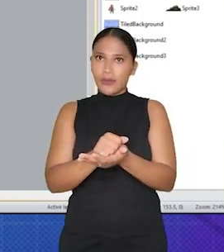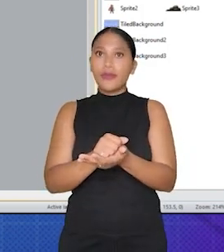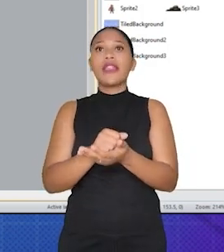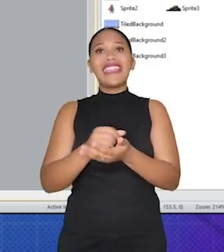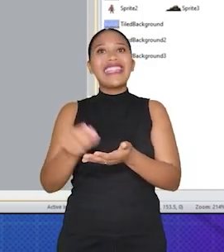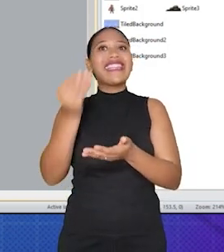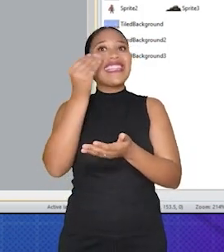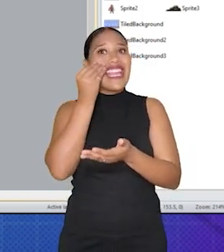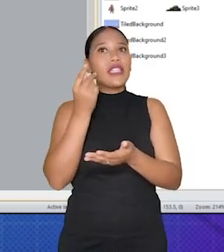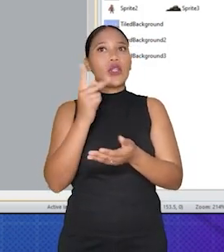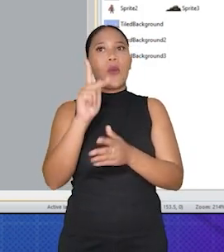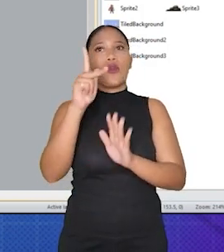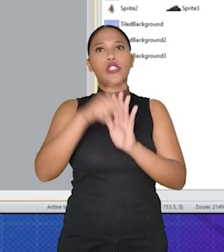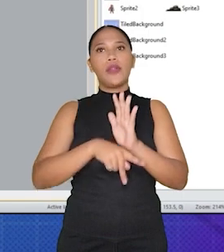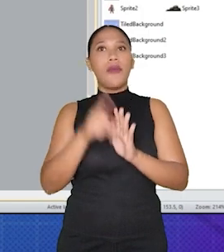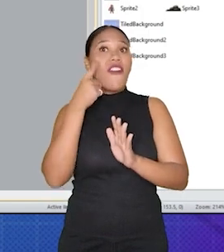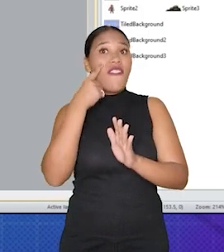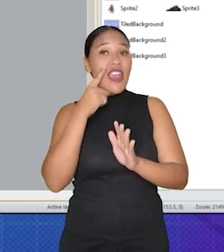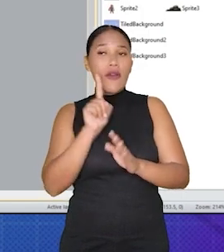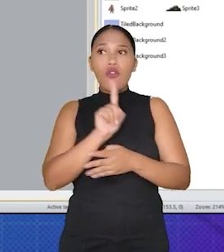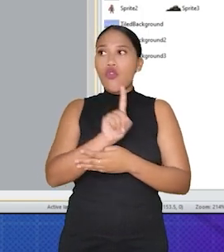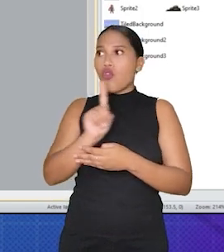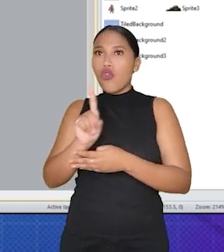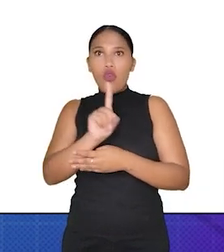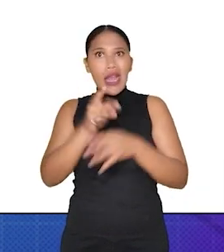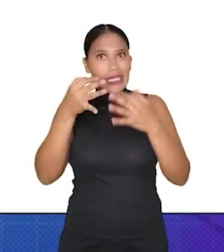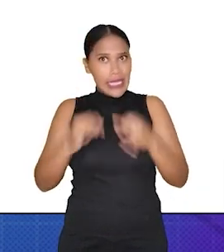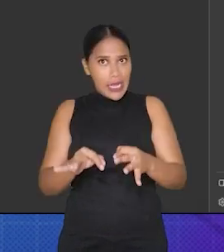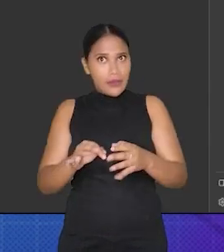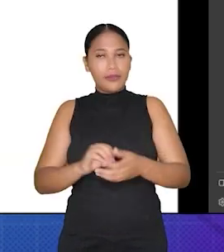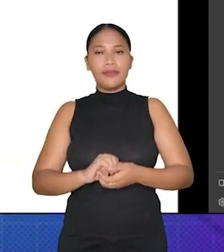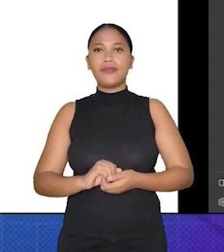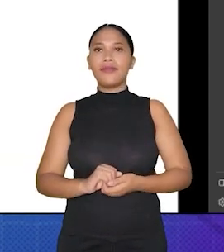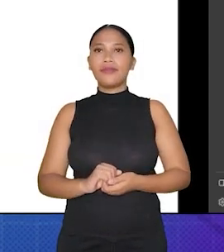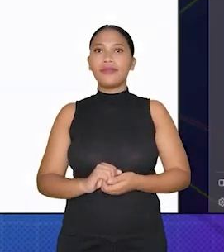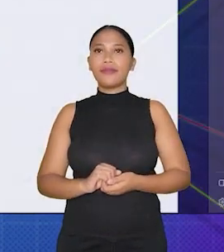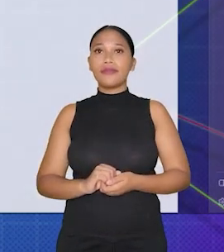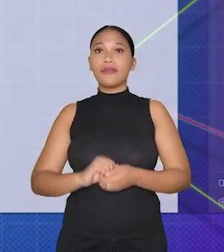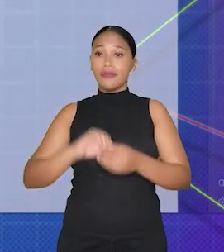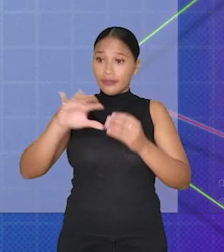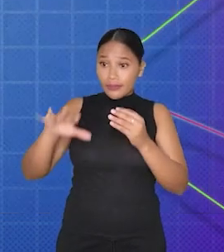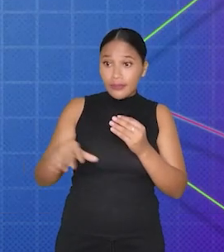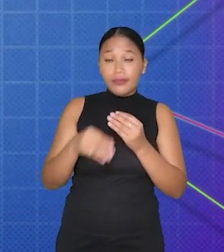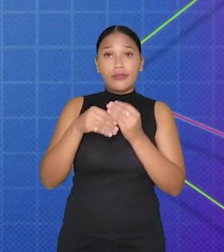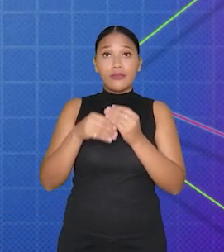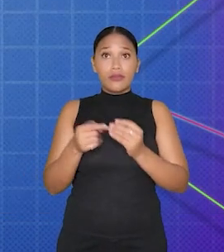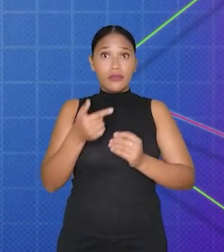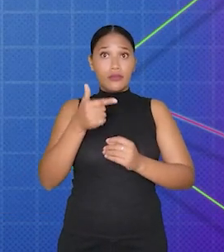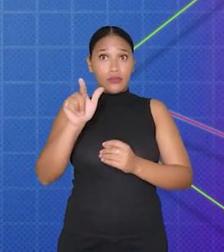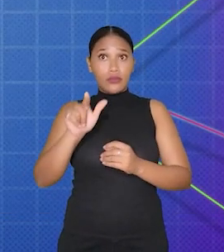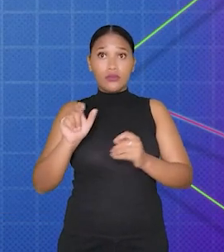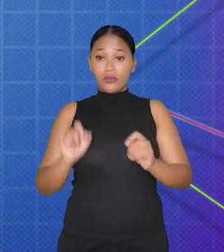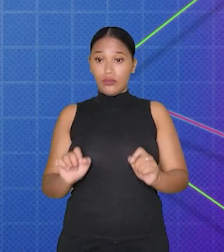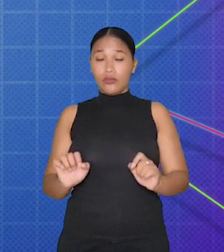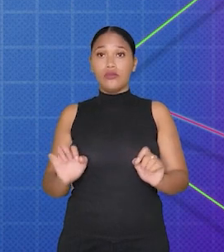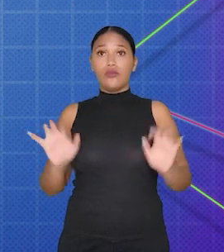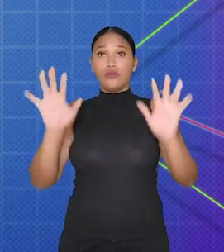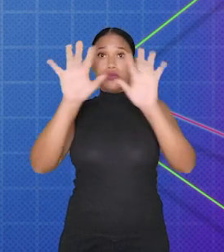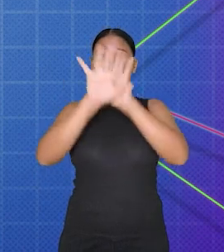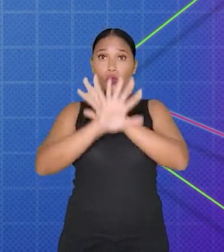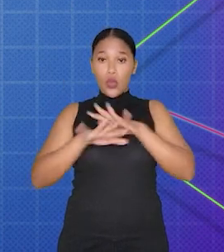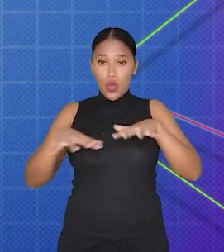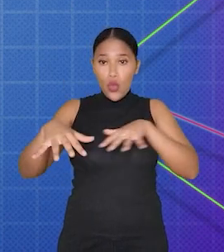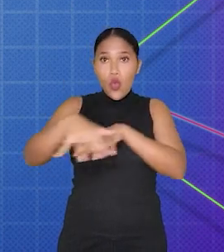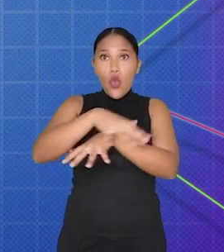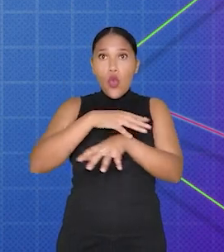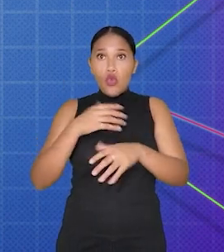alterações e teste o seu projeto para ver se o personagem se move corretamente. Para adicionar o comportamento sólido ao cenário do jogo,